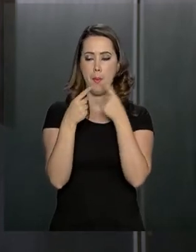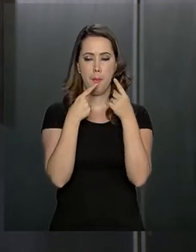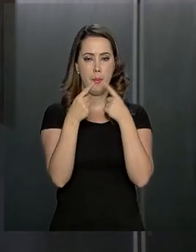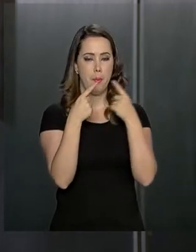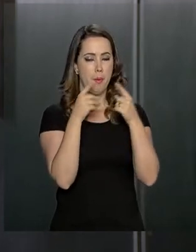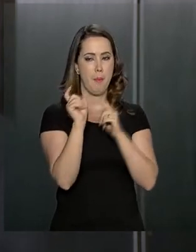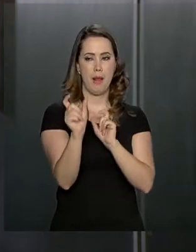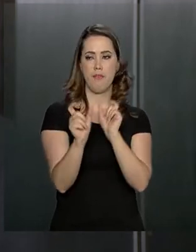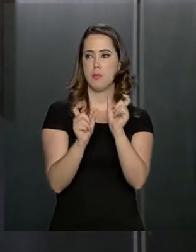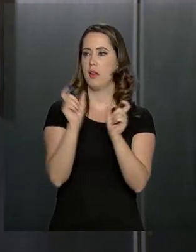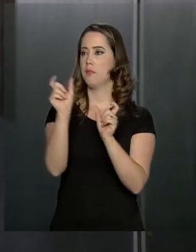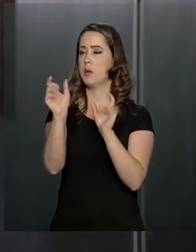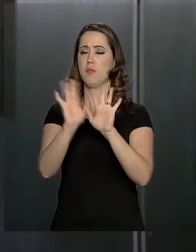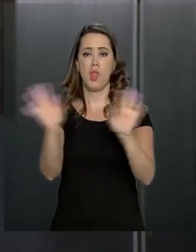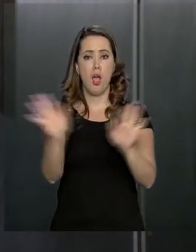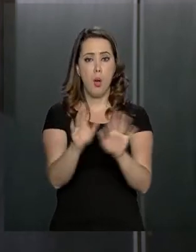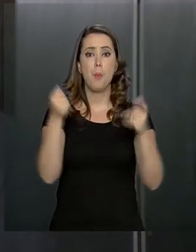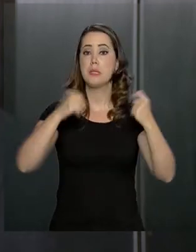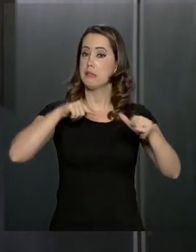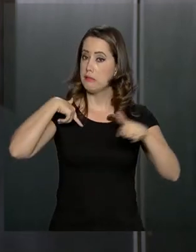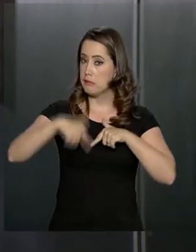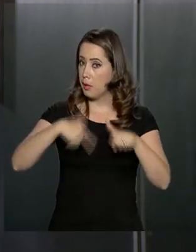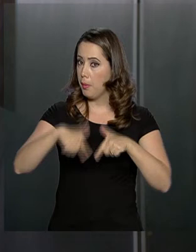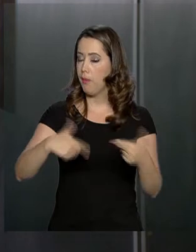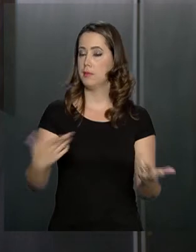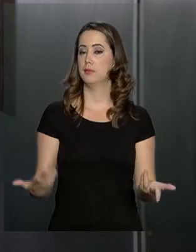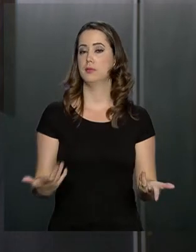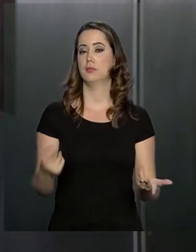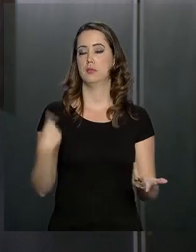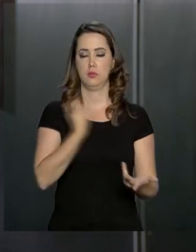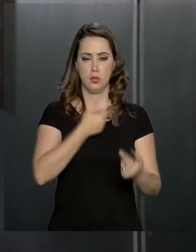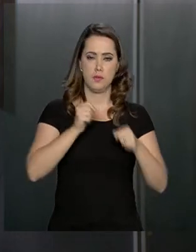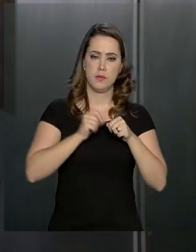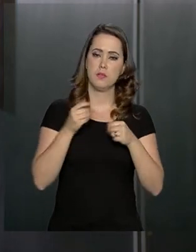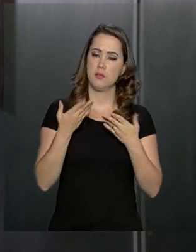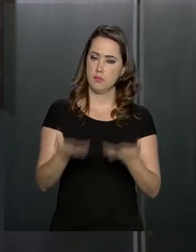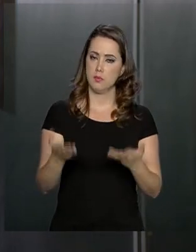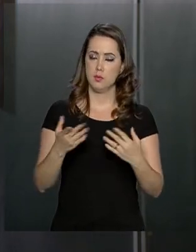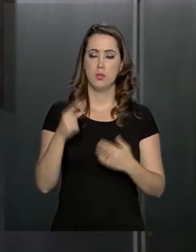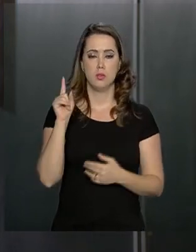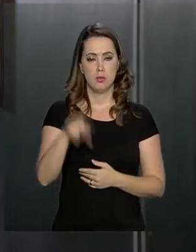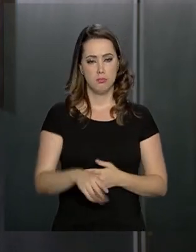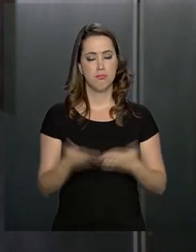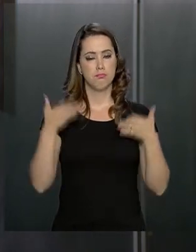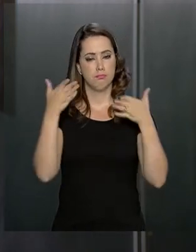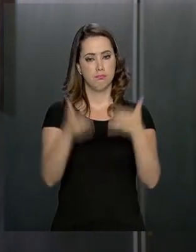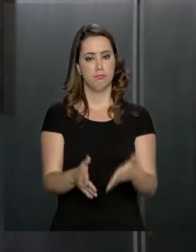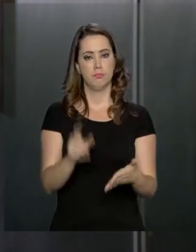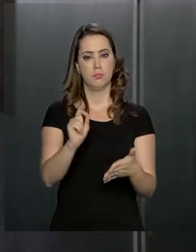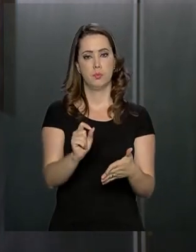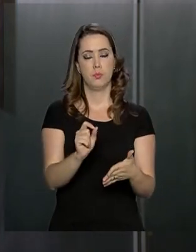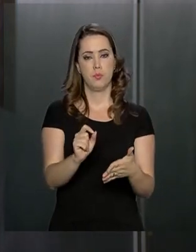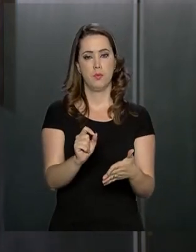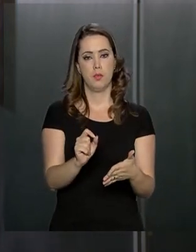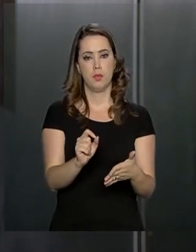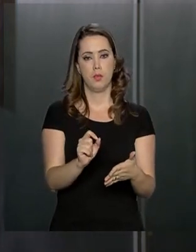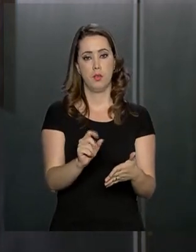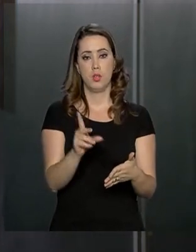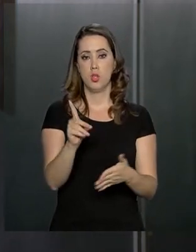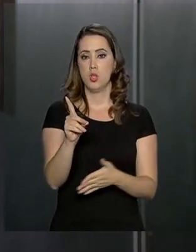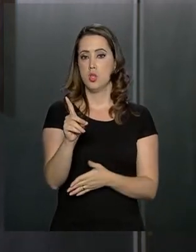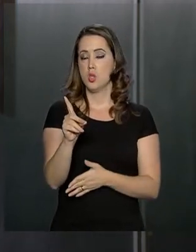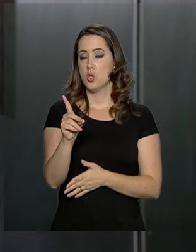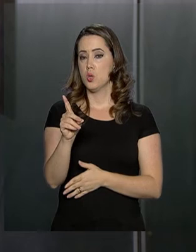apenas palavras. É preciso agir e é o que nós estamos fazendo. Essa participação, o Doing